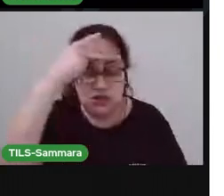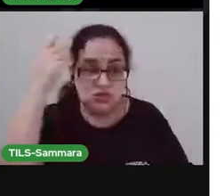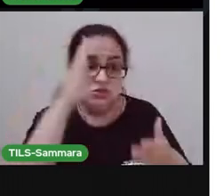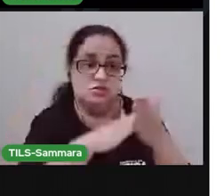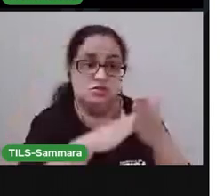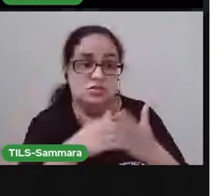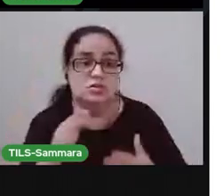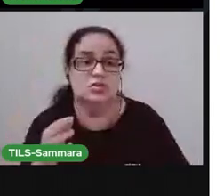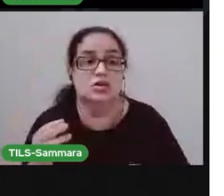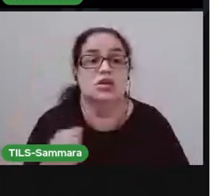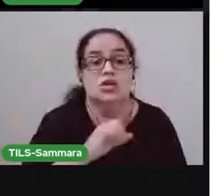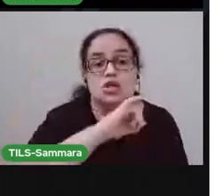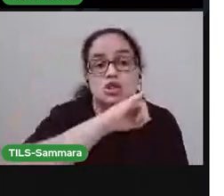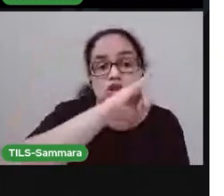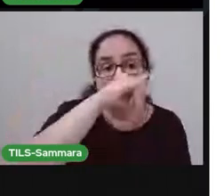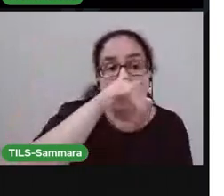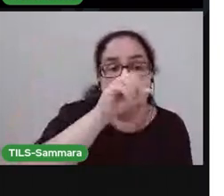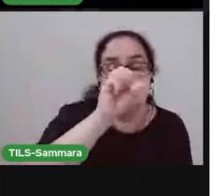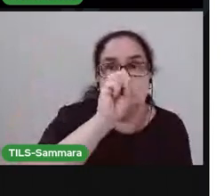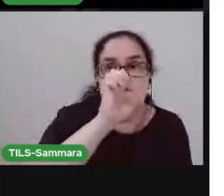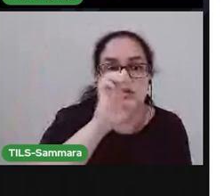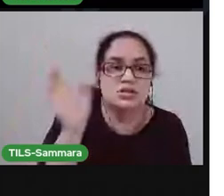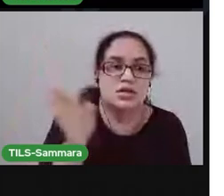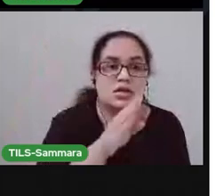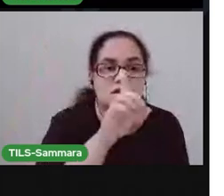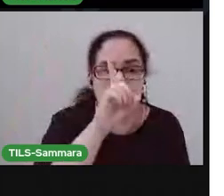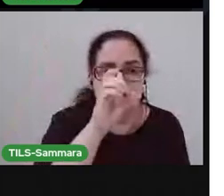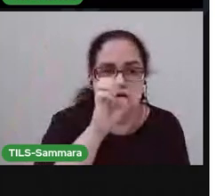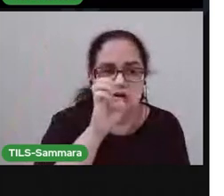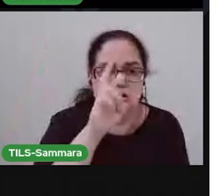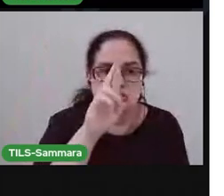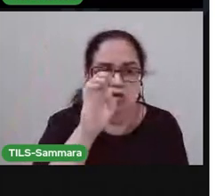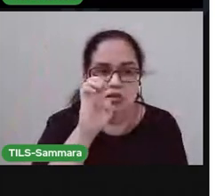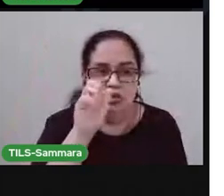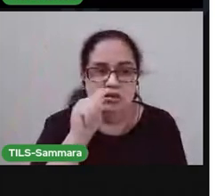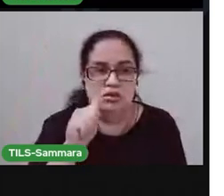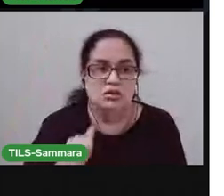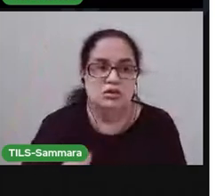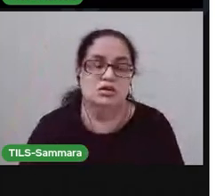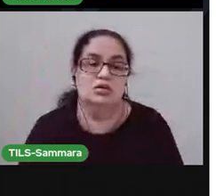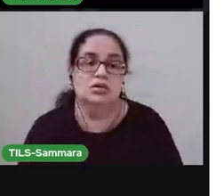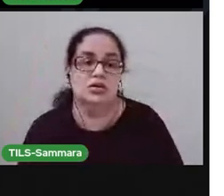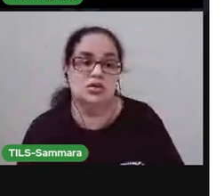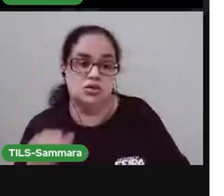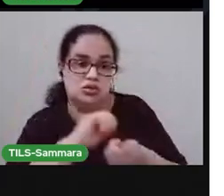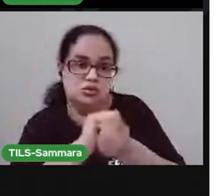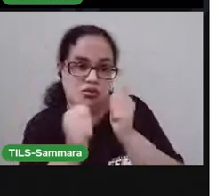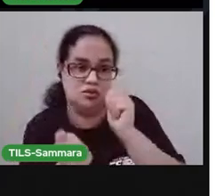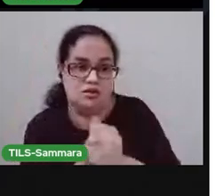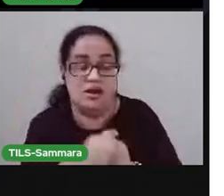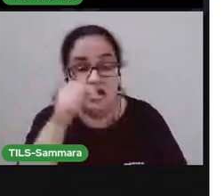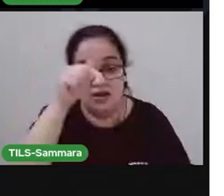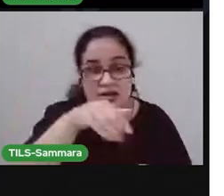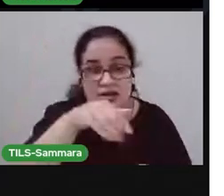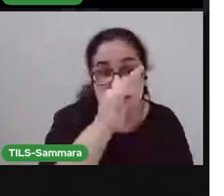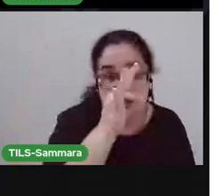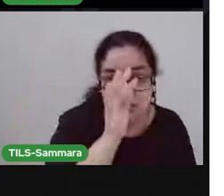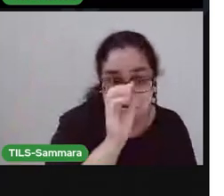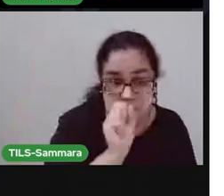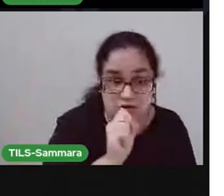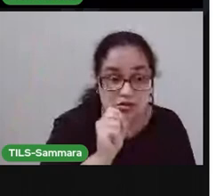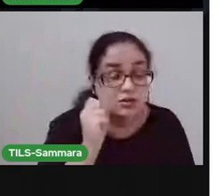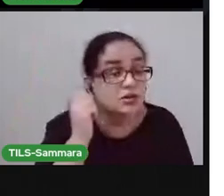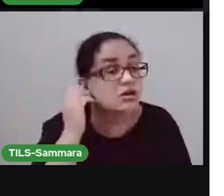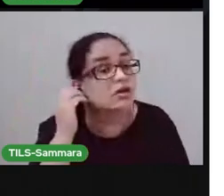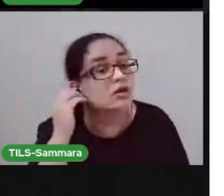Foi o José Dorrea. Dorrea, né? Um artista feirense. Muito